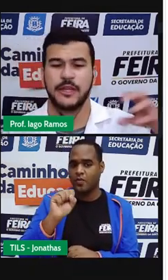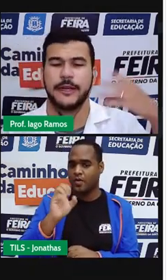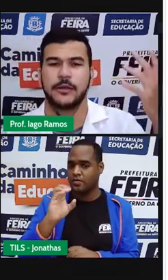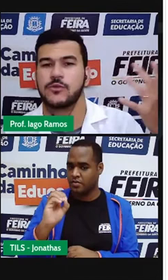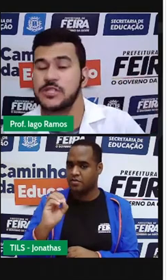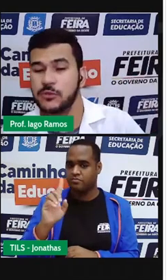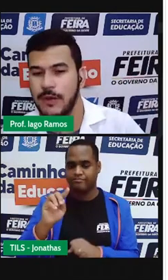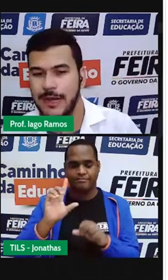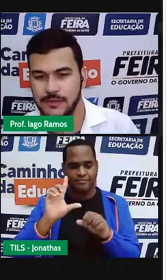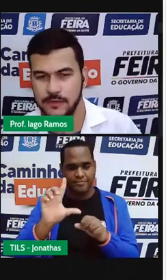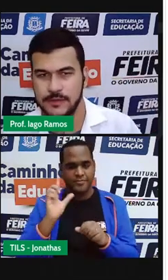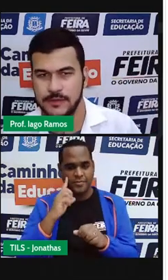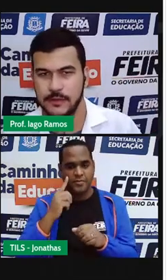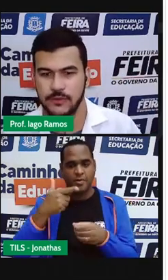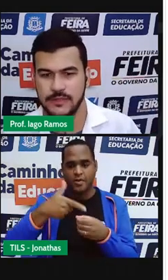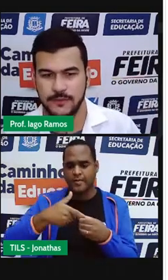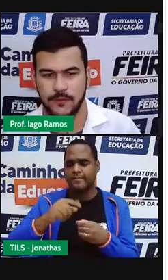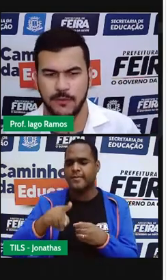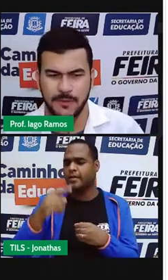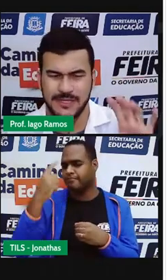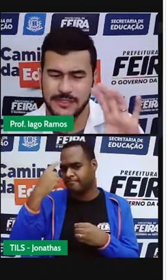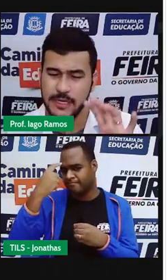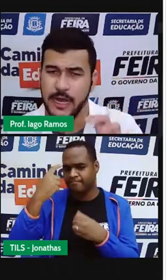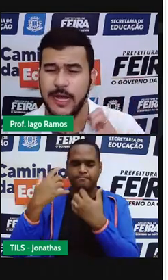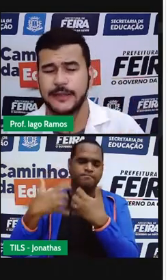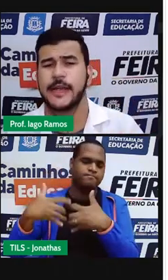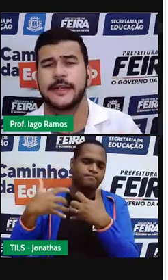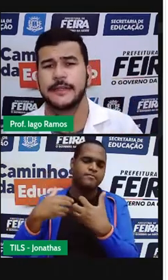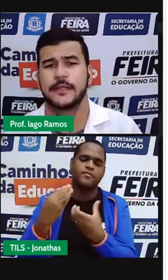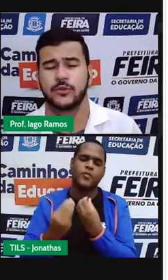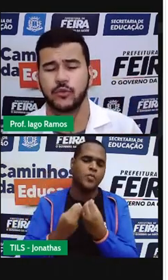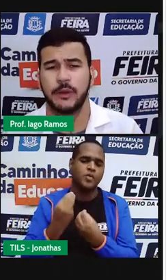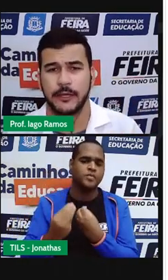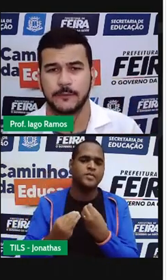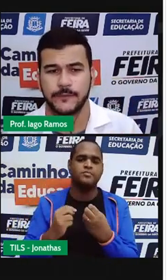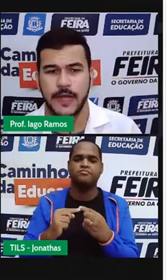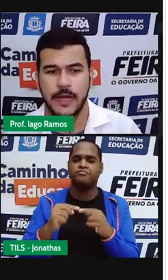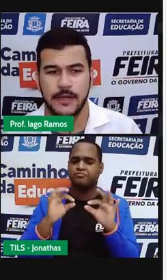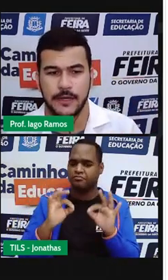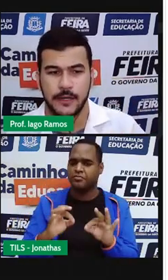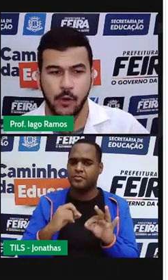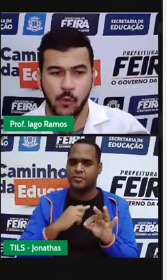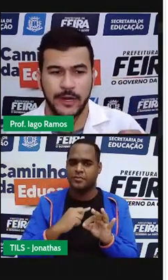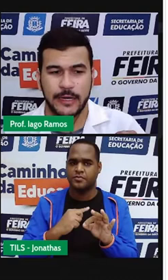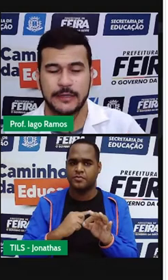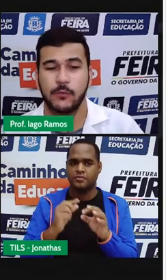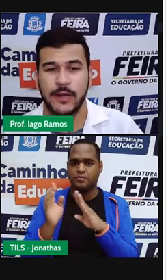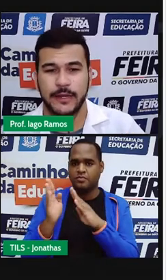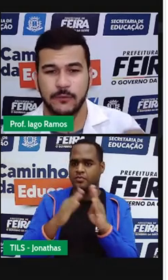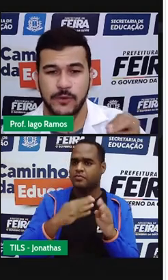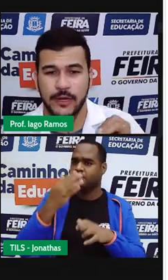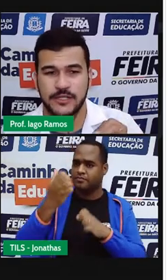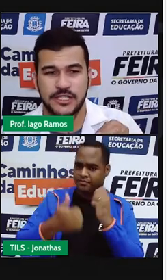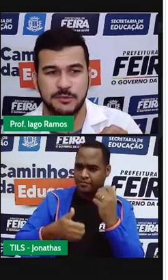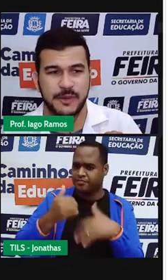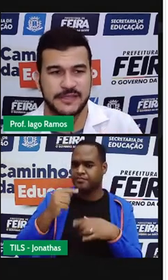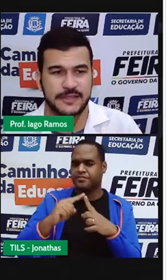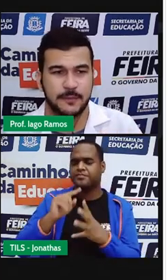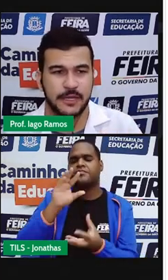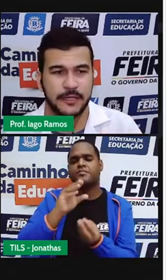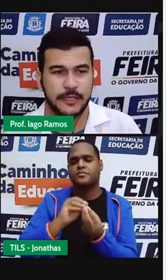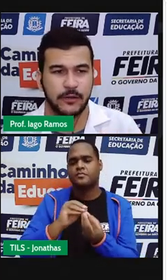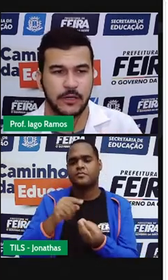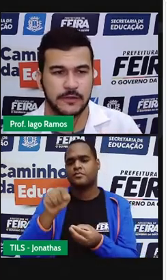a gente poderia continuar raciocinando dessa forma, mas até aqui está tudo bem, tá? O que é que a gente